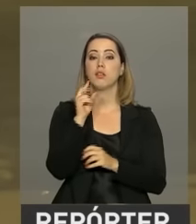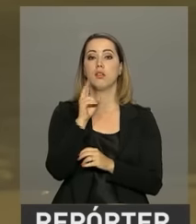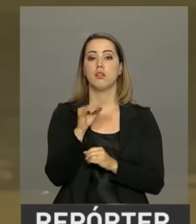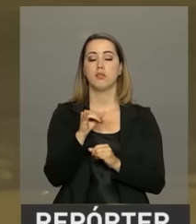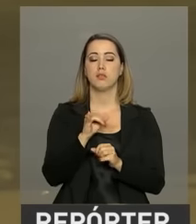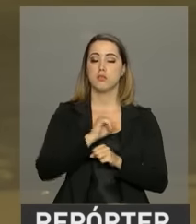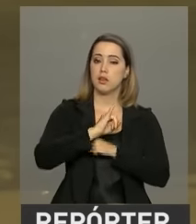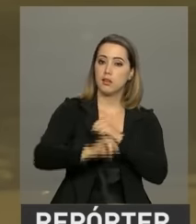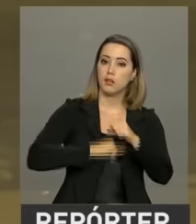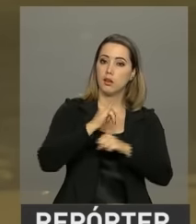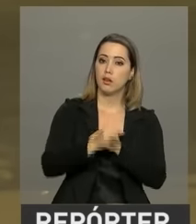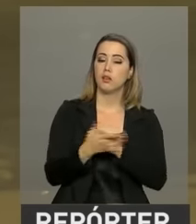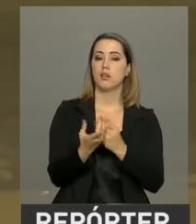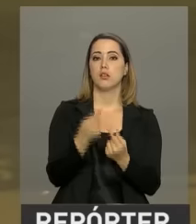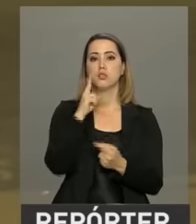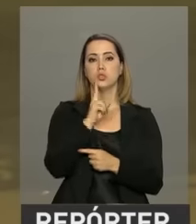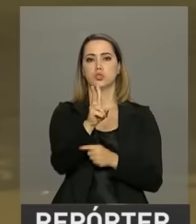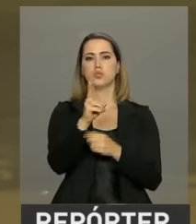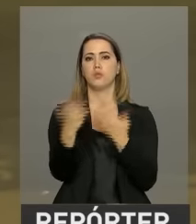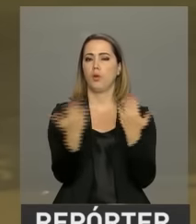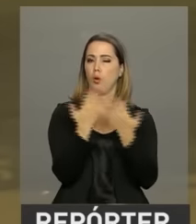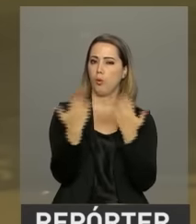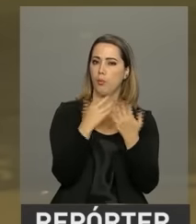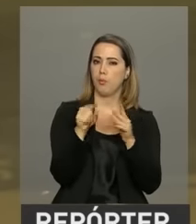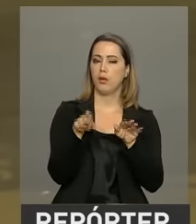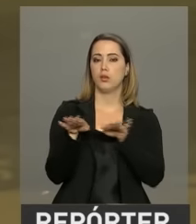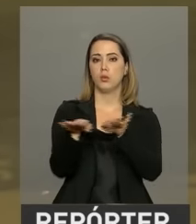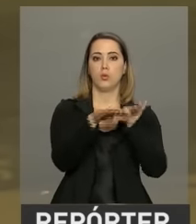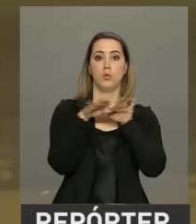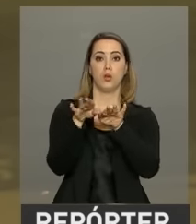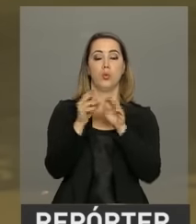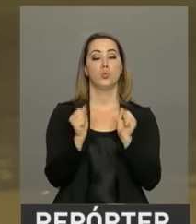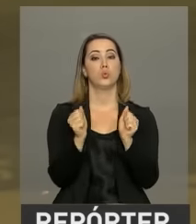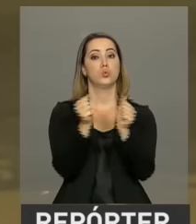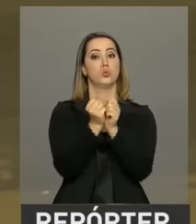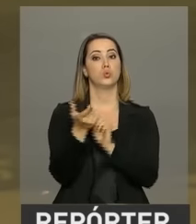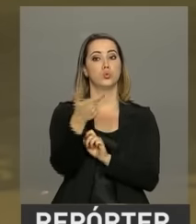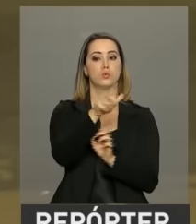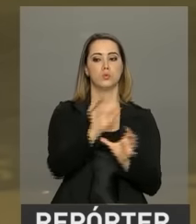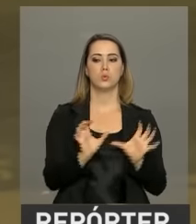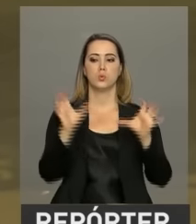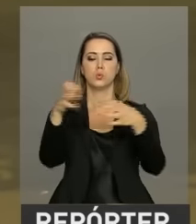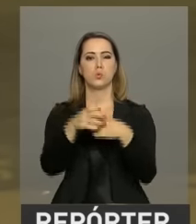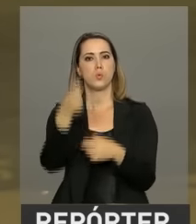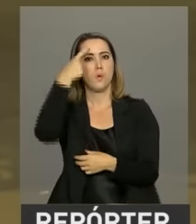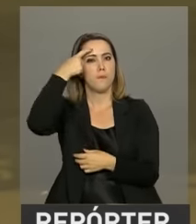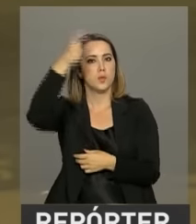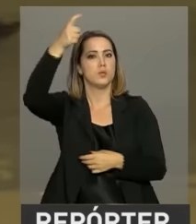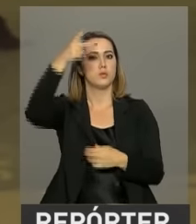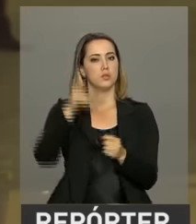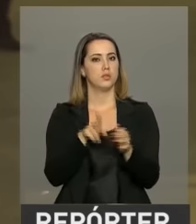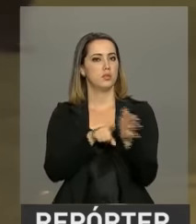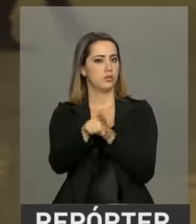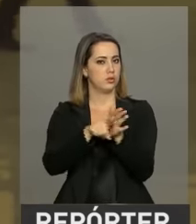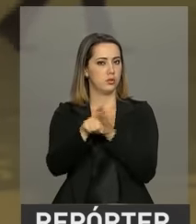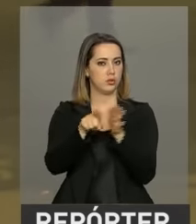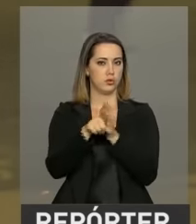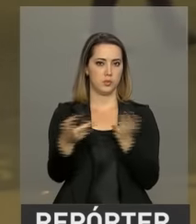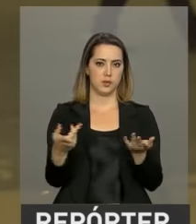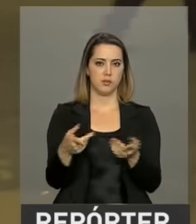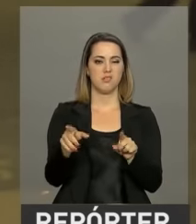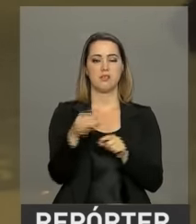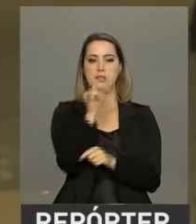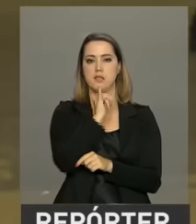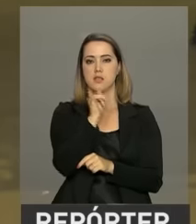Polícia Federal, colocam ela em pé de igualdade com agências internacionais que combatem crimes federais, como por exemplo o